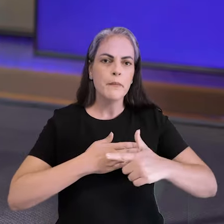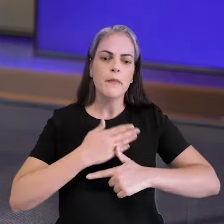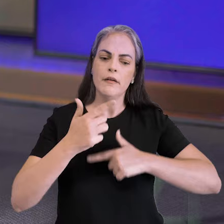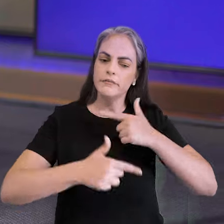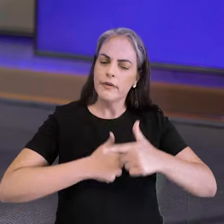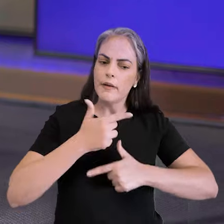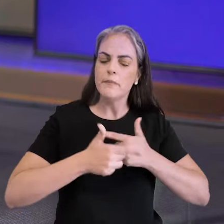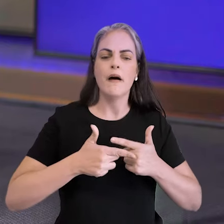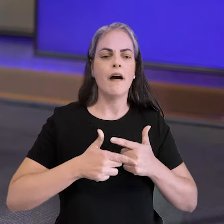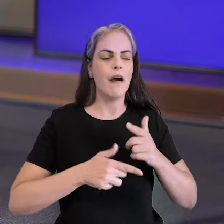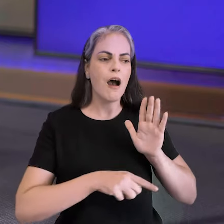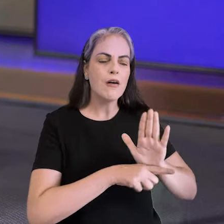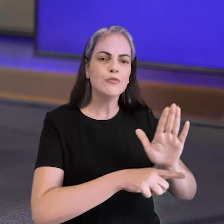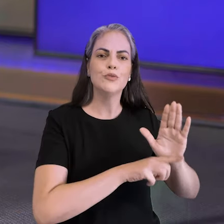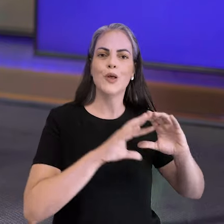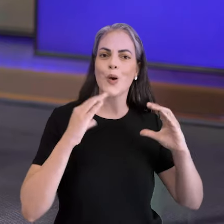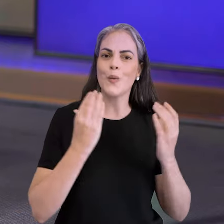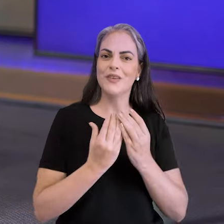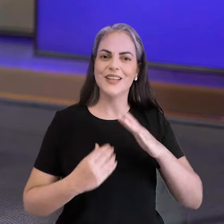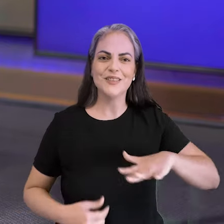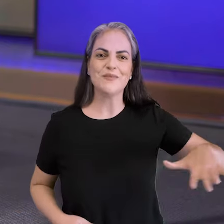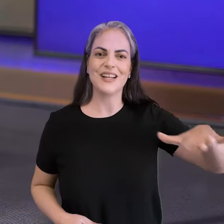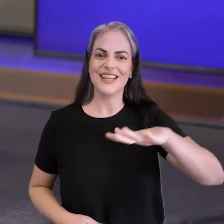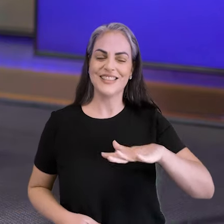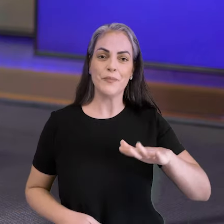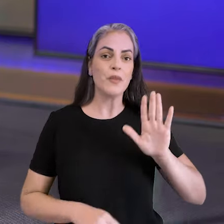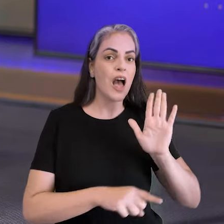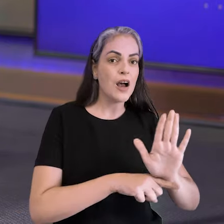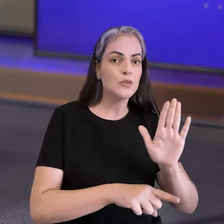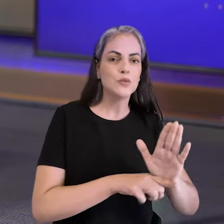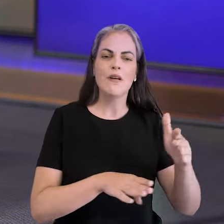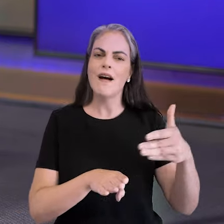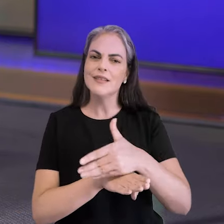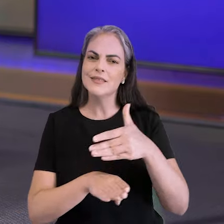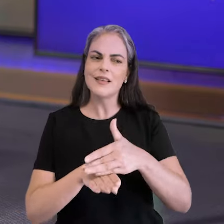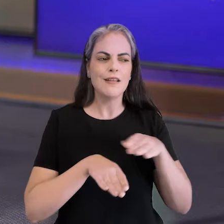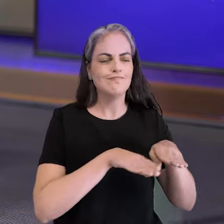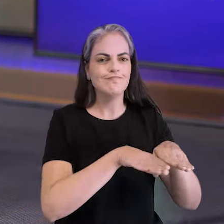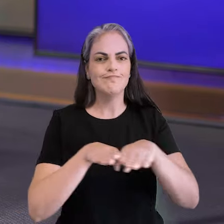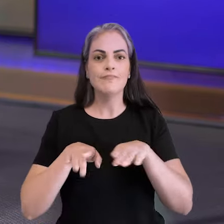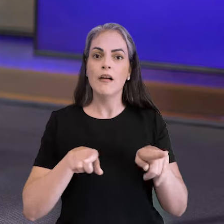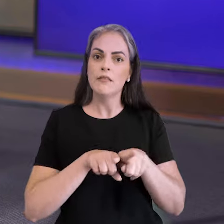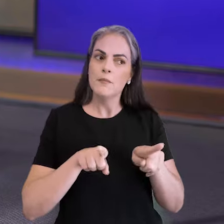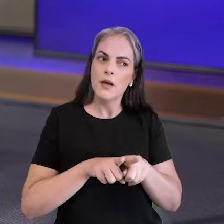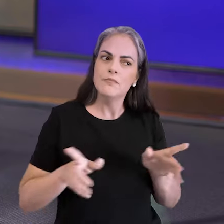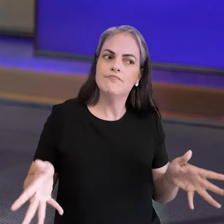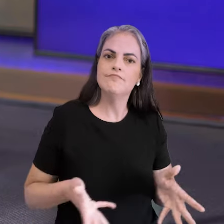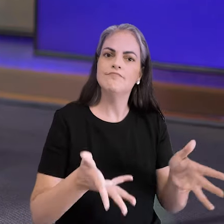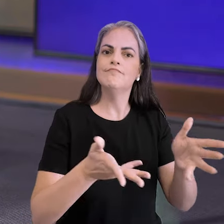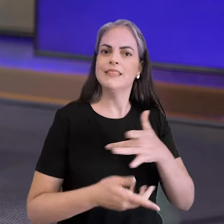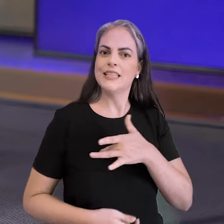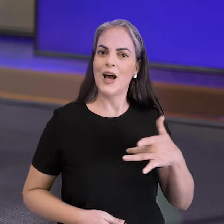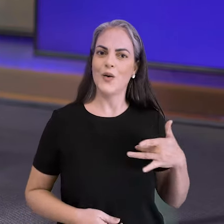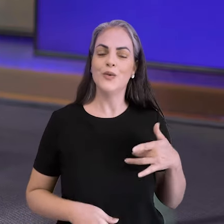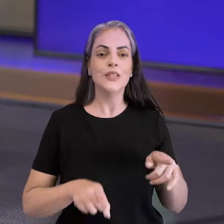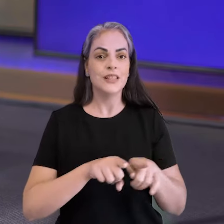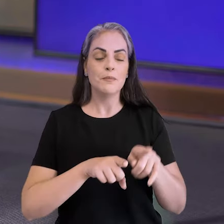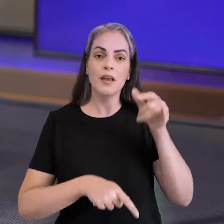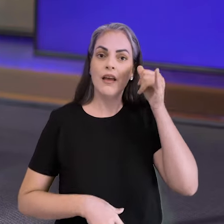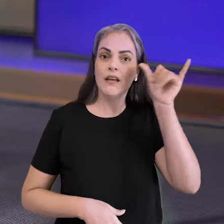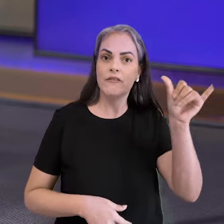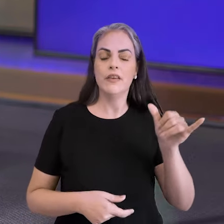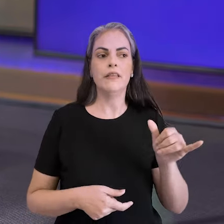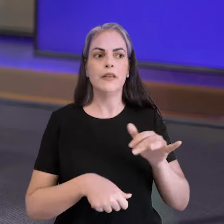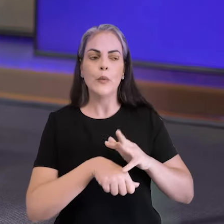comunidade onde trabalham, seja ao ajudar na universalização do acesso e promoção da saúde, ao prevenir e